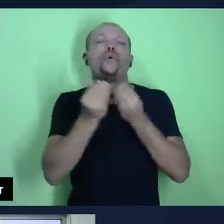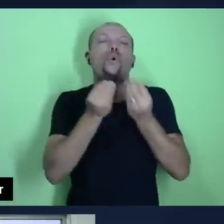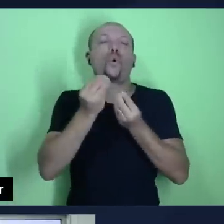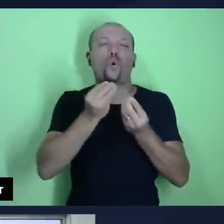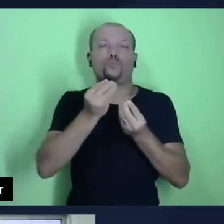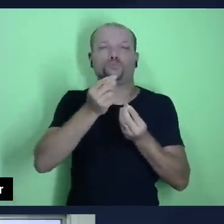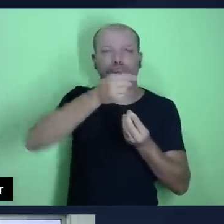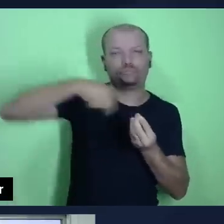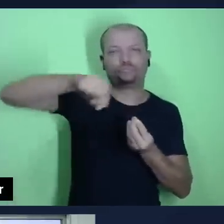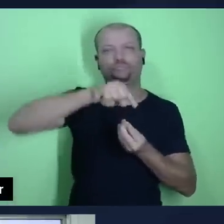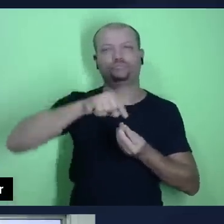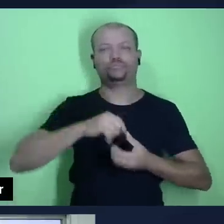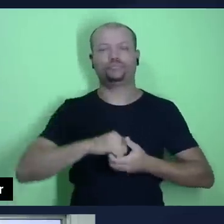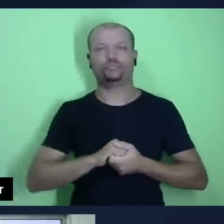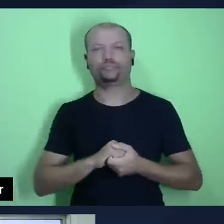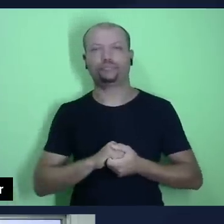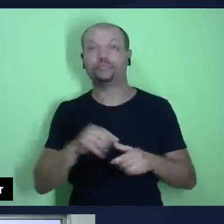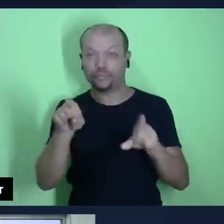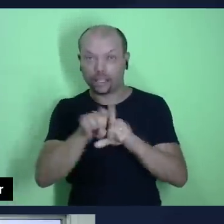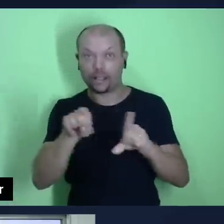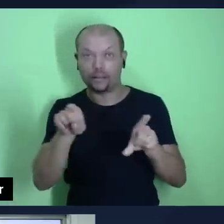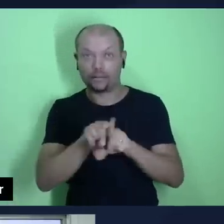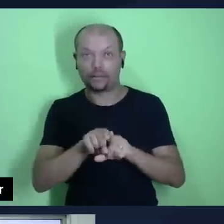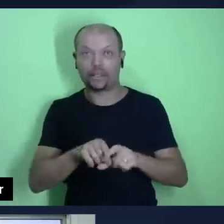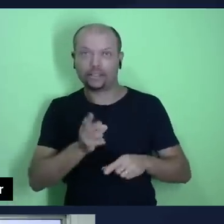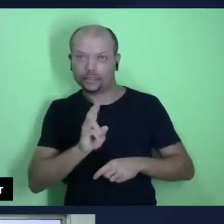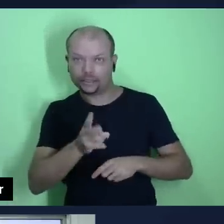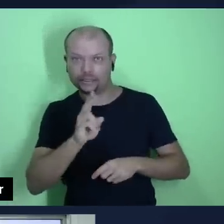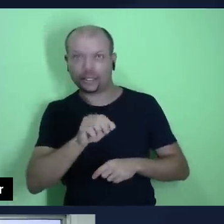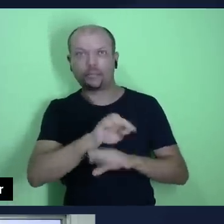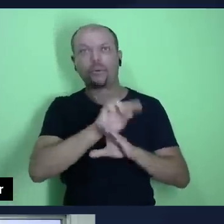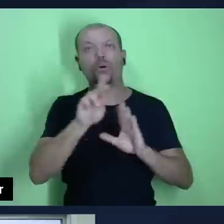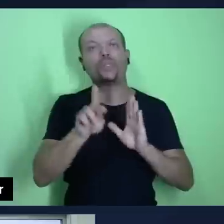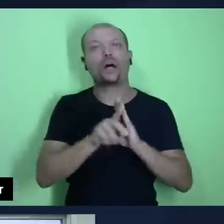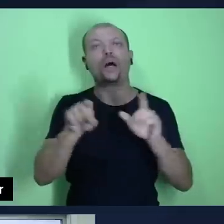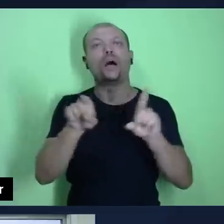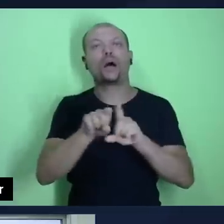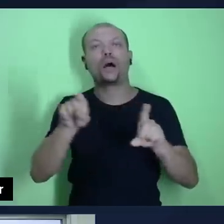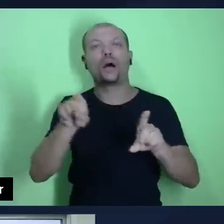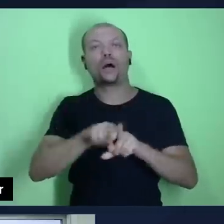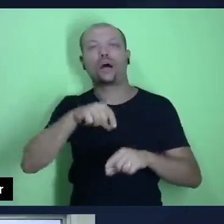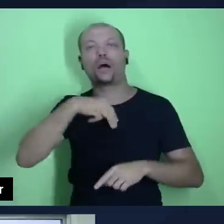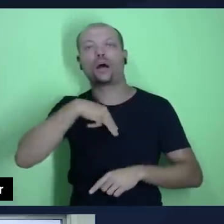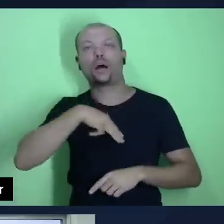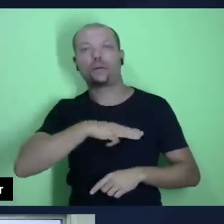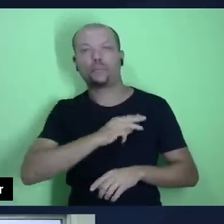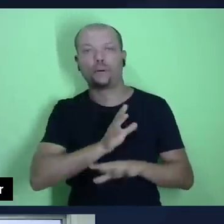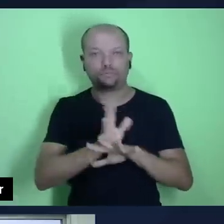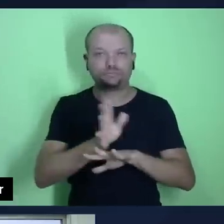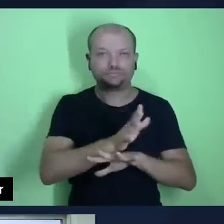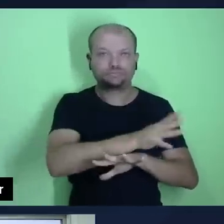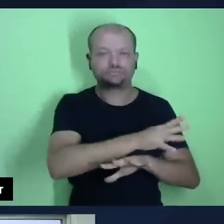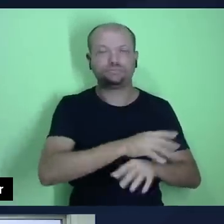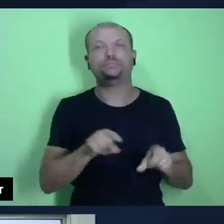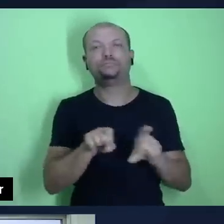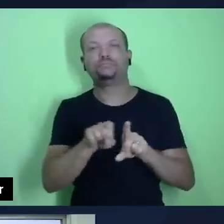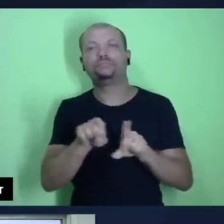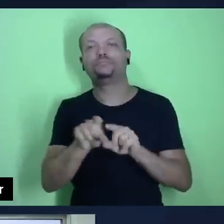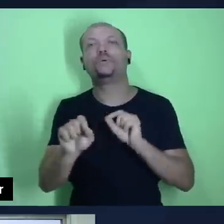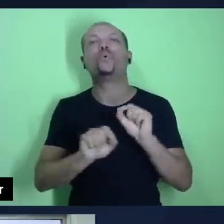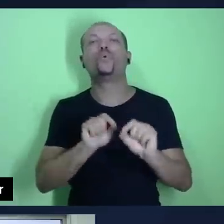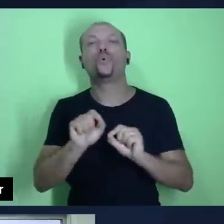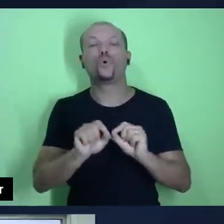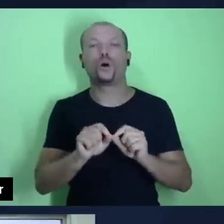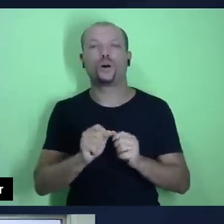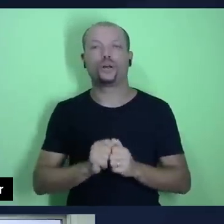Sempre em parceria a Escola Sabatina da Igreja do Unaspe com o Ministério das Possibilidades e por isso também temos conosco